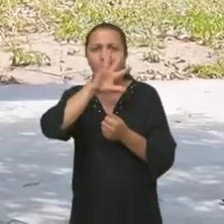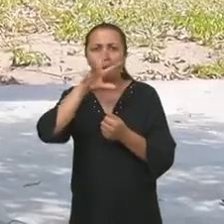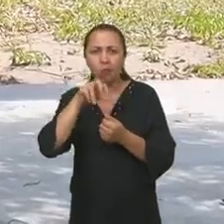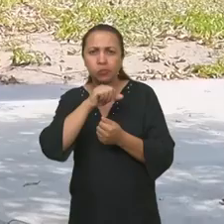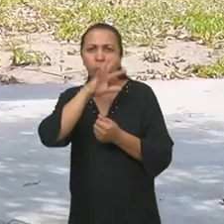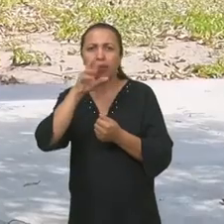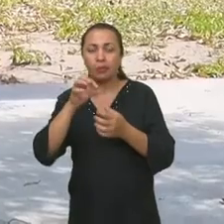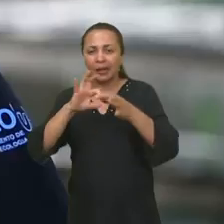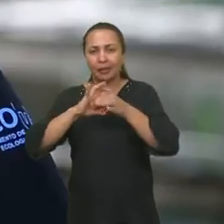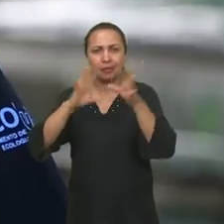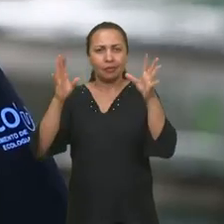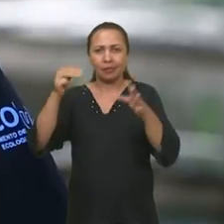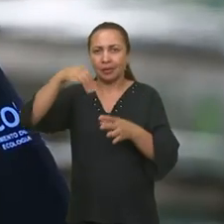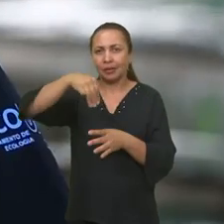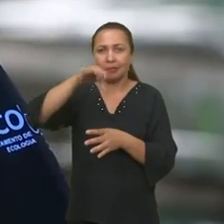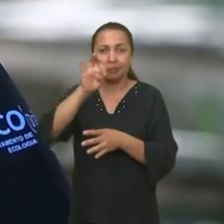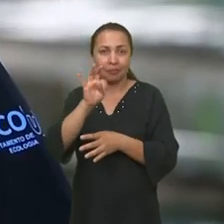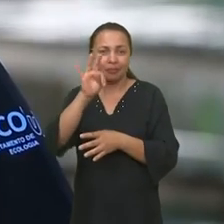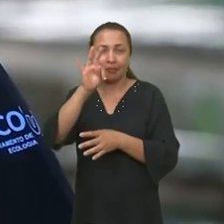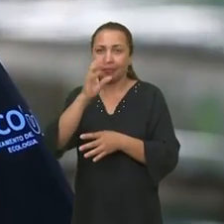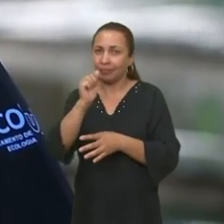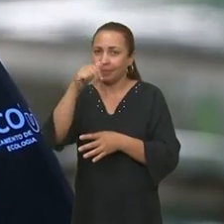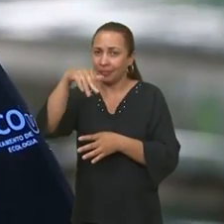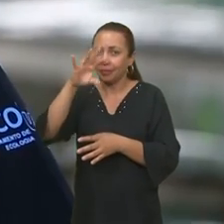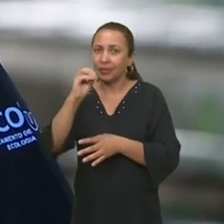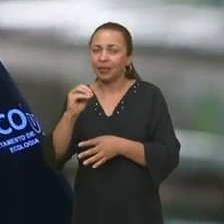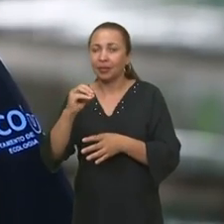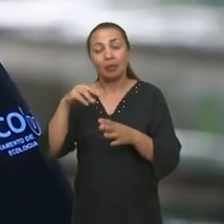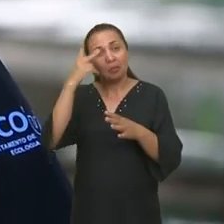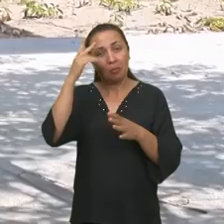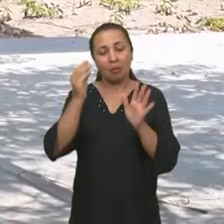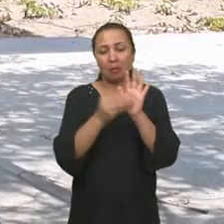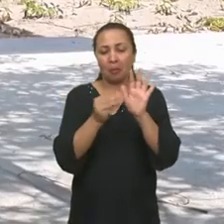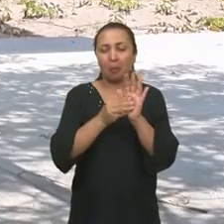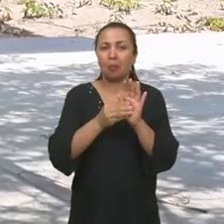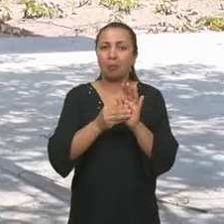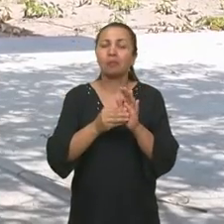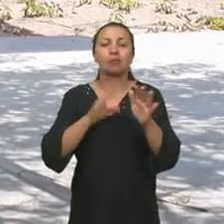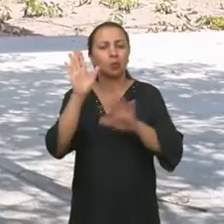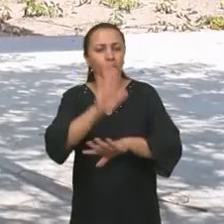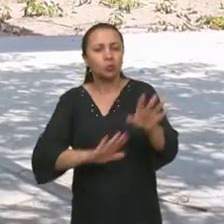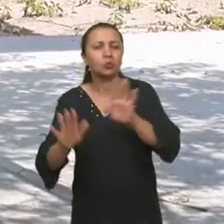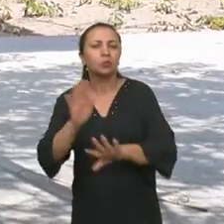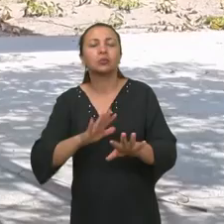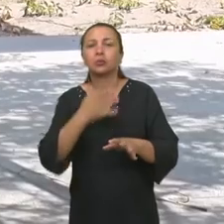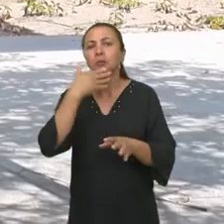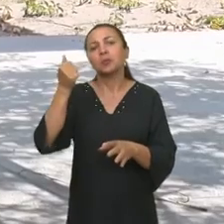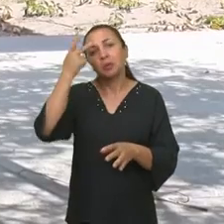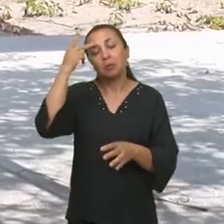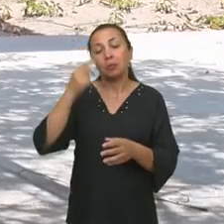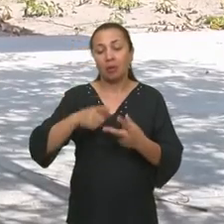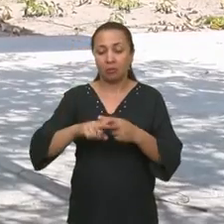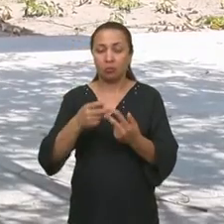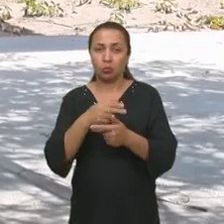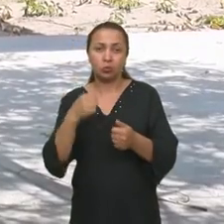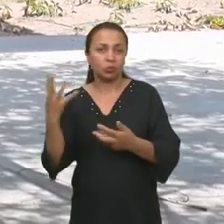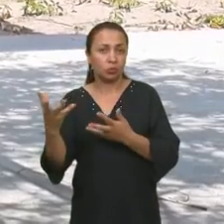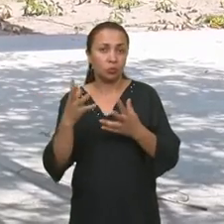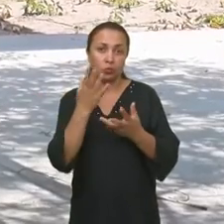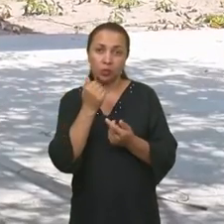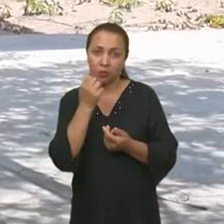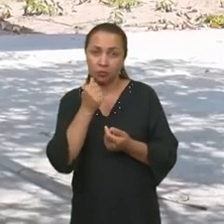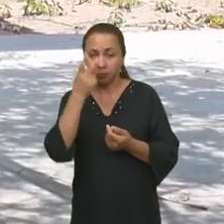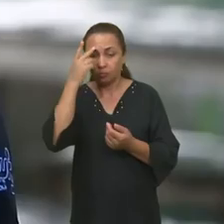ele libera muito metano. Nesse desafio de saber propor manejo melhor da produção de alimento, para que